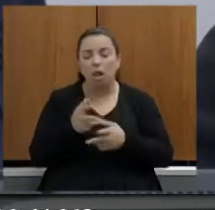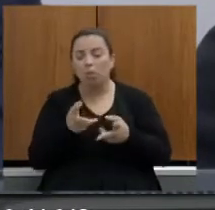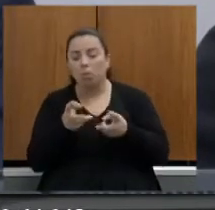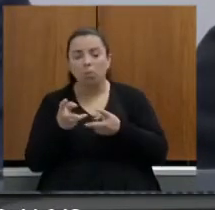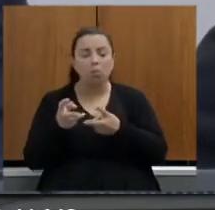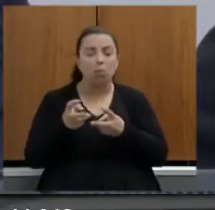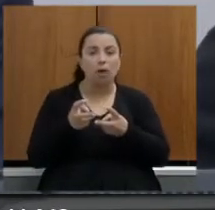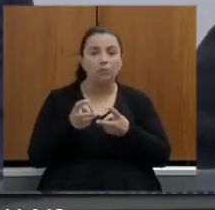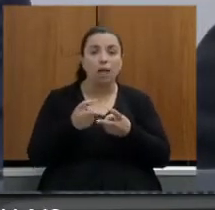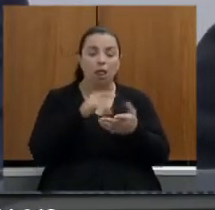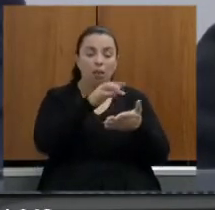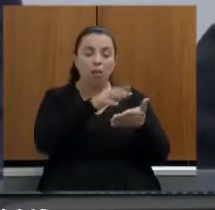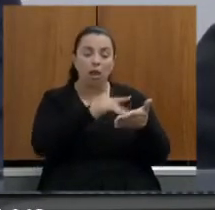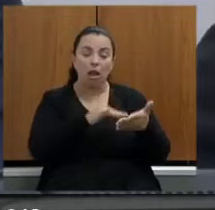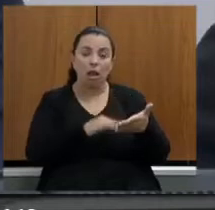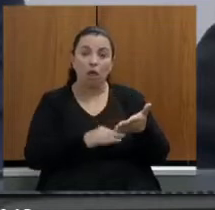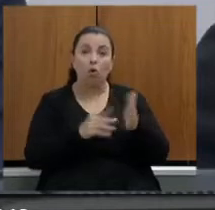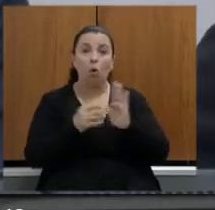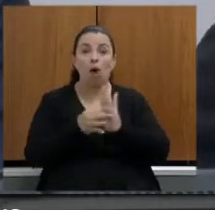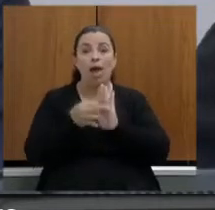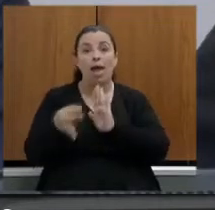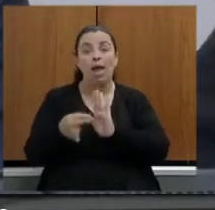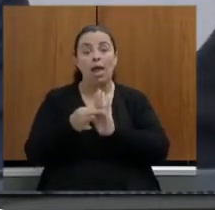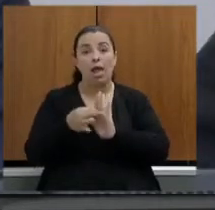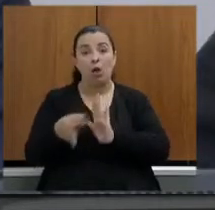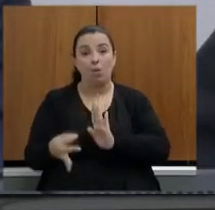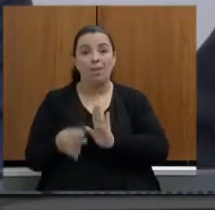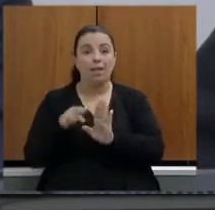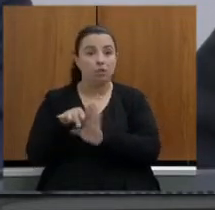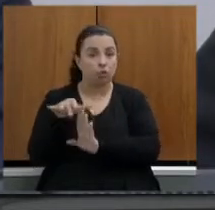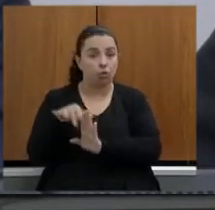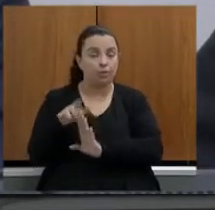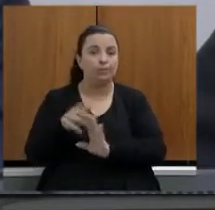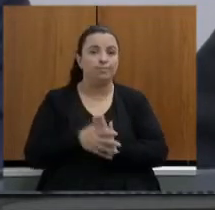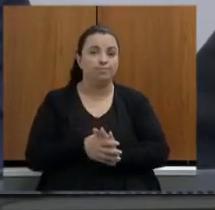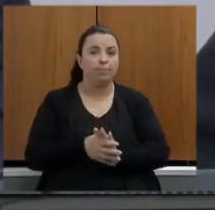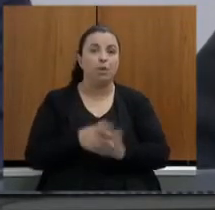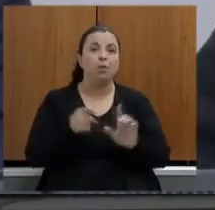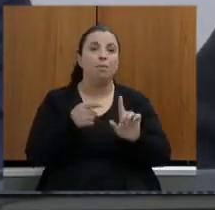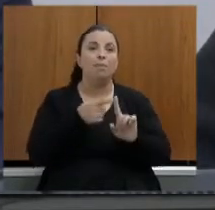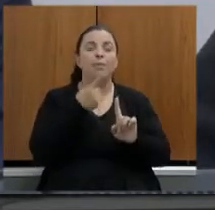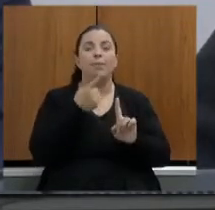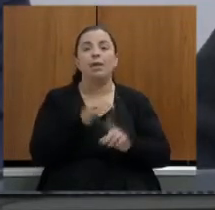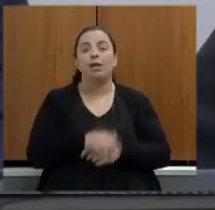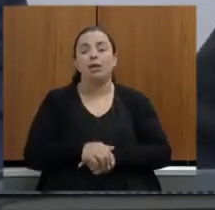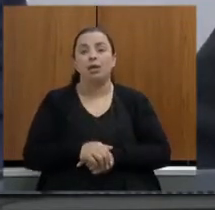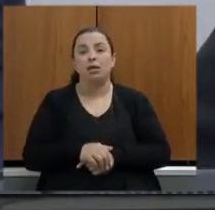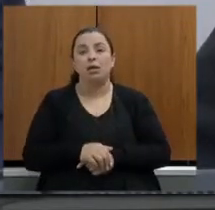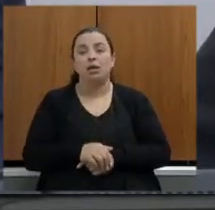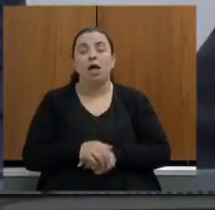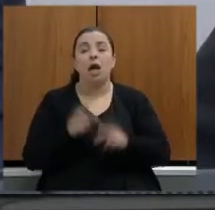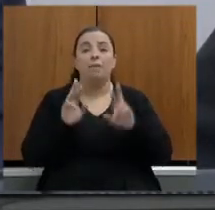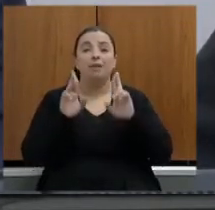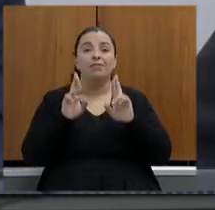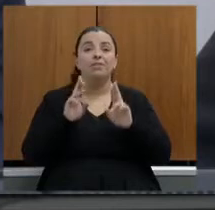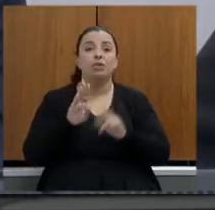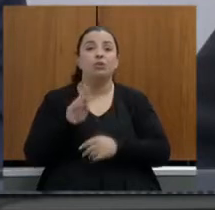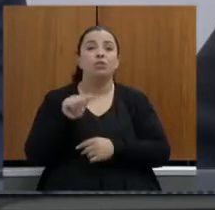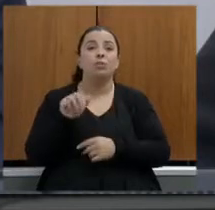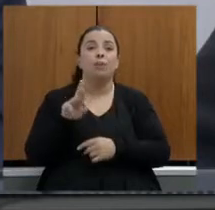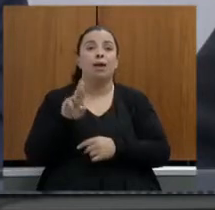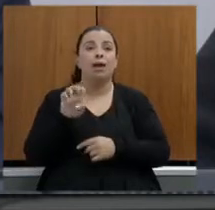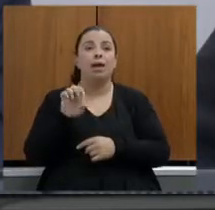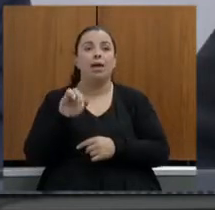recomendações eu queria citar aqui algumas delas primeiro a previsão de barreira acústica no traçado que passa pelas cidades